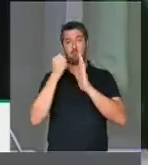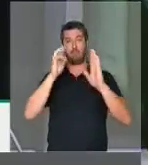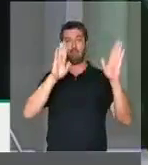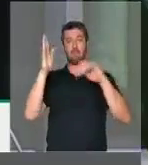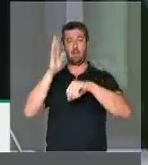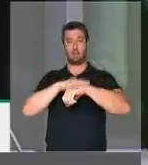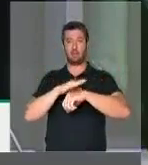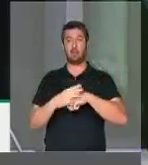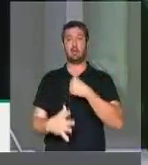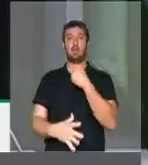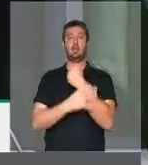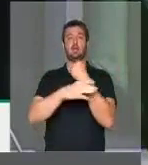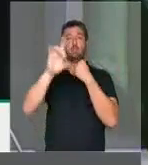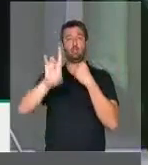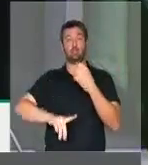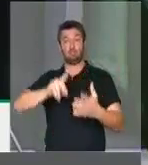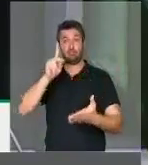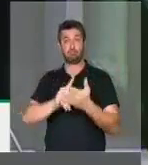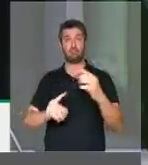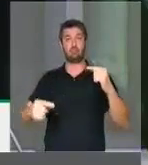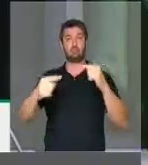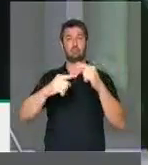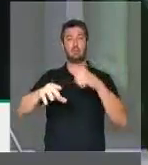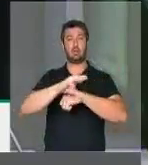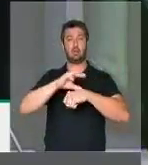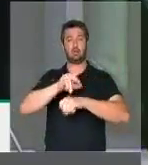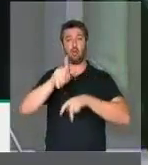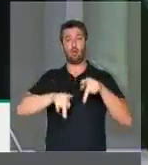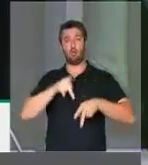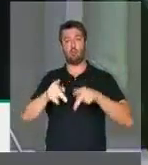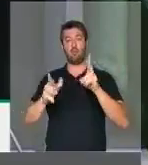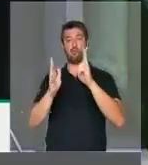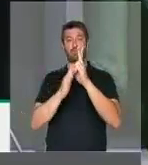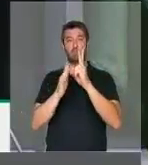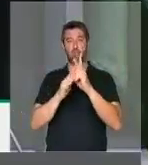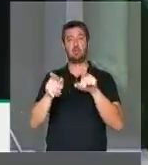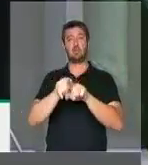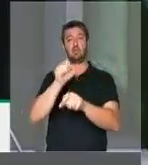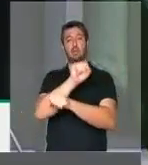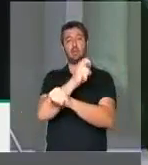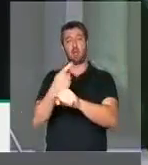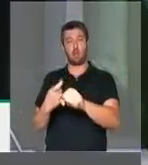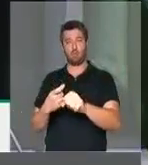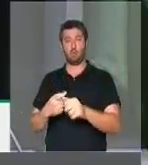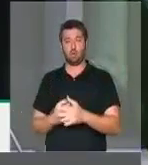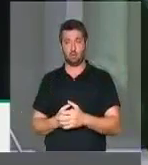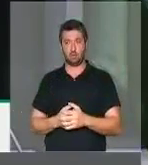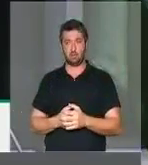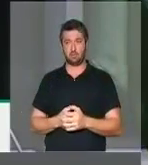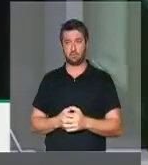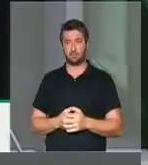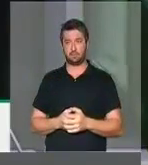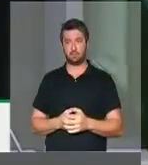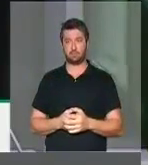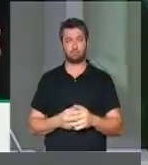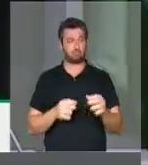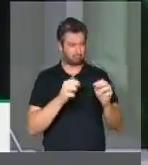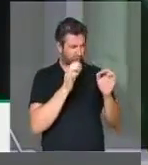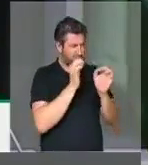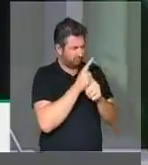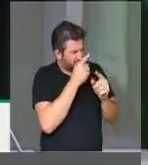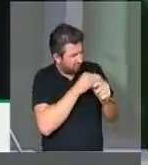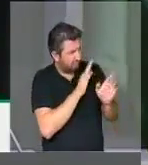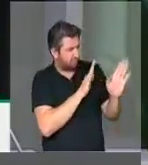e garantirá o direito constitucional dos povos indígenas e quilombolas. Só para